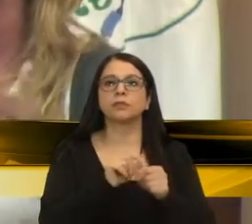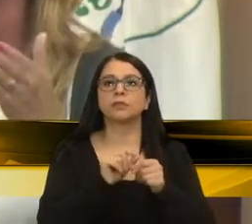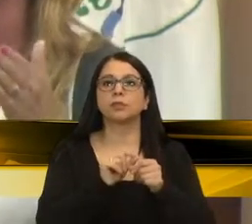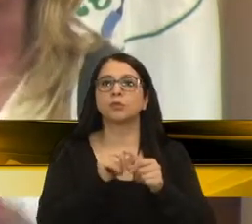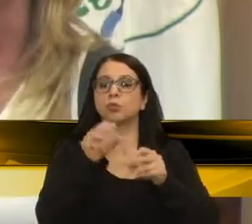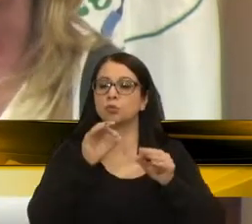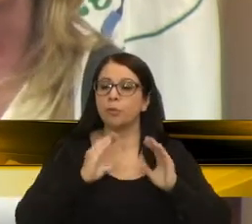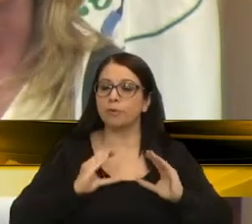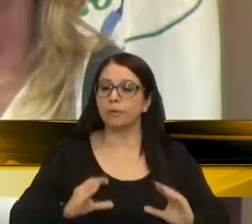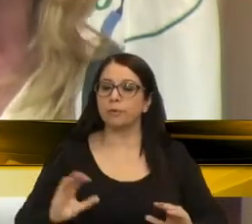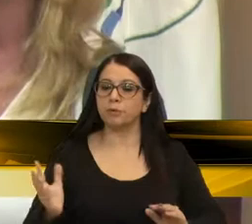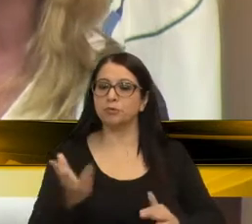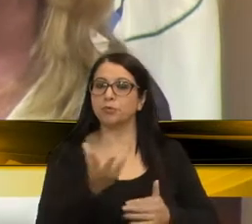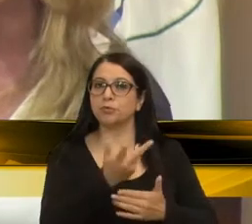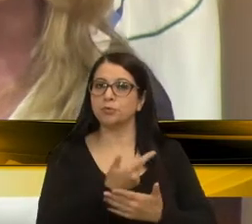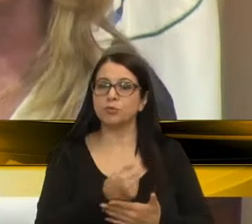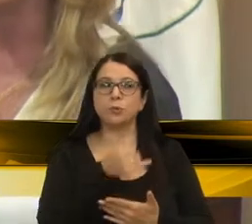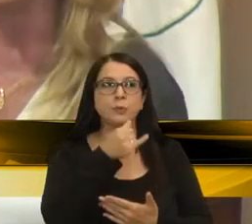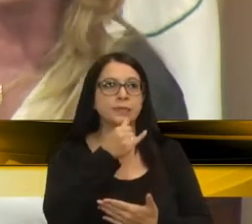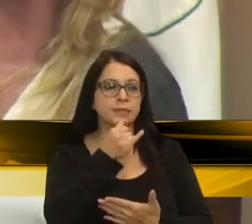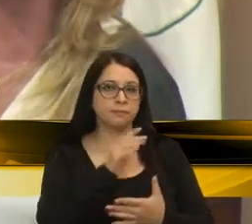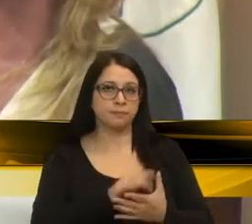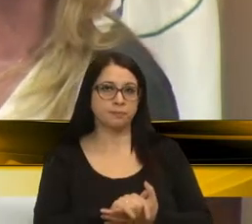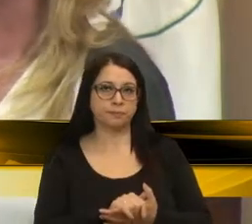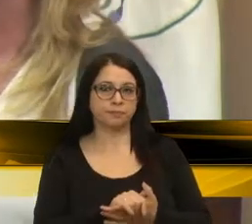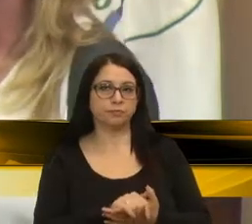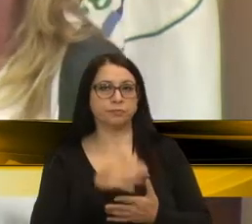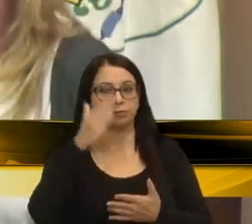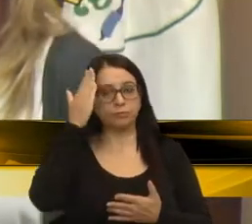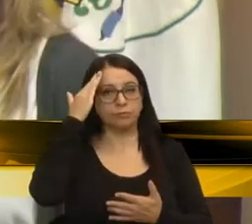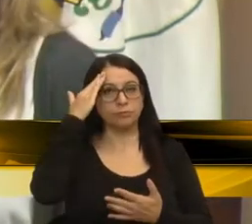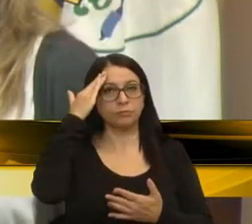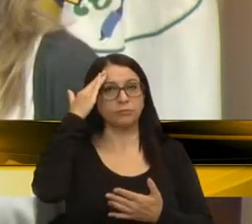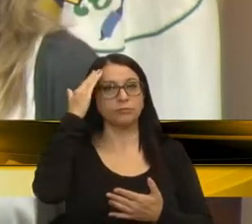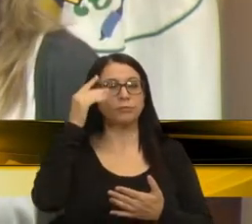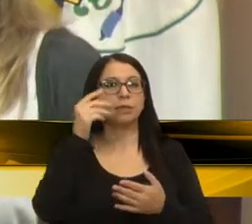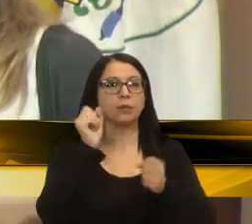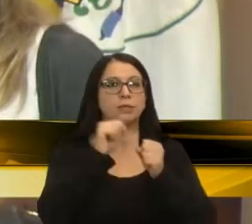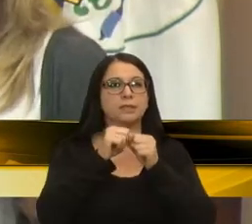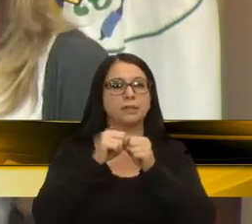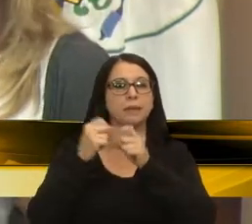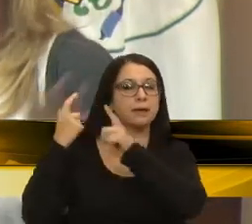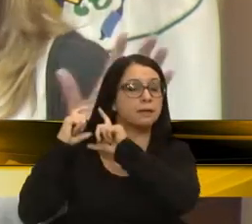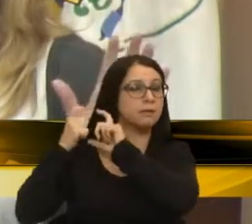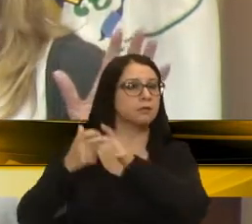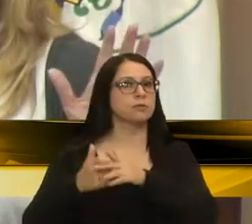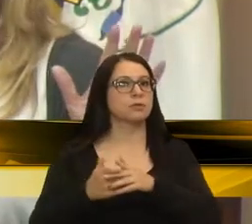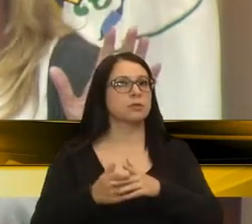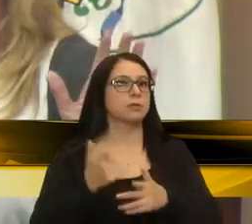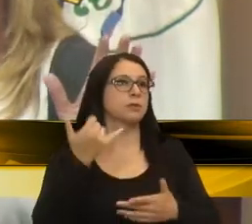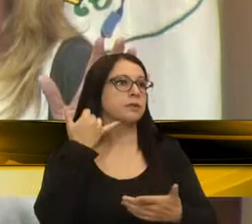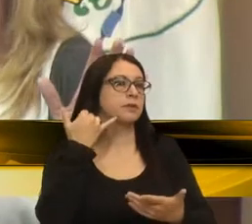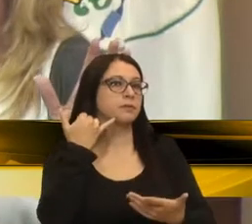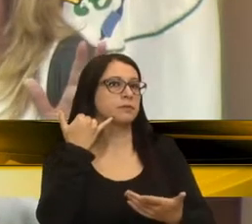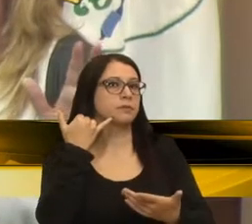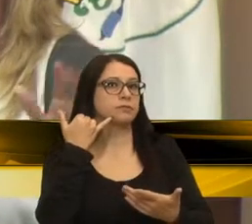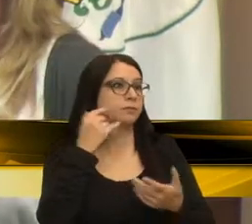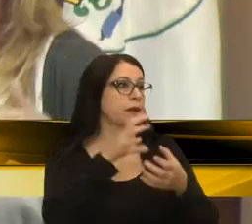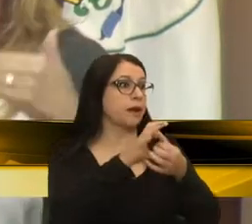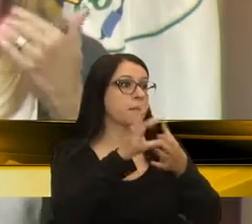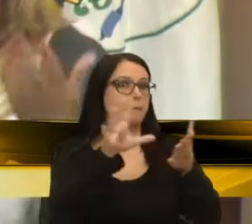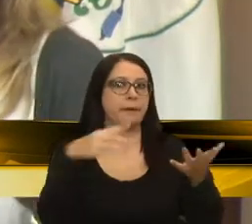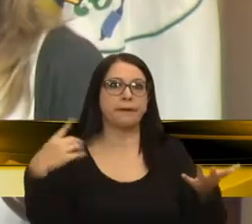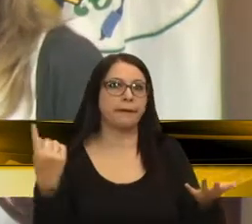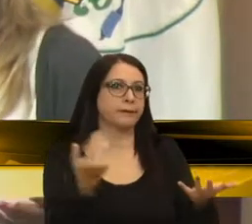disciplina de todos. Por exemplo, nós sabemos que no sistema tradicional, os telefones andam soltos.